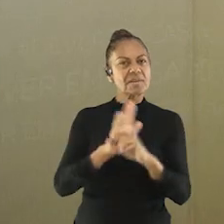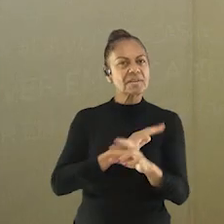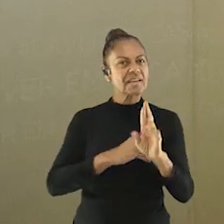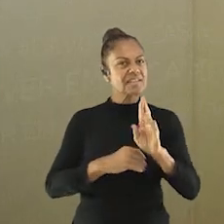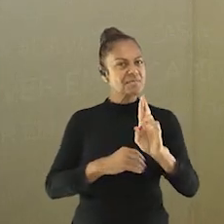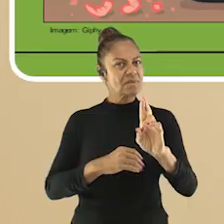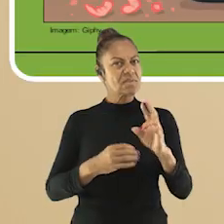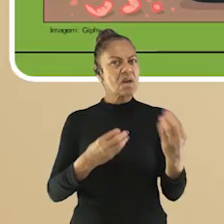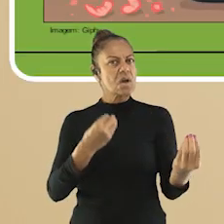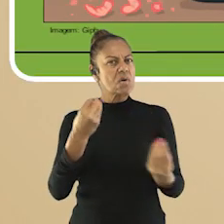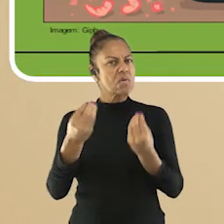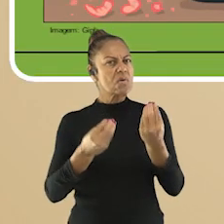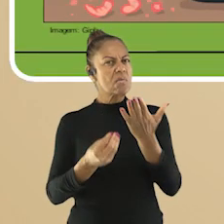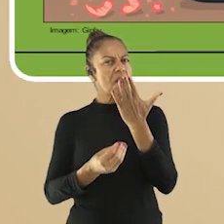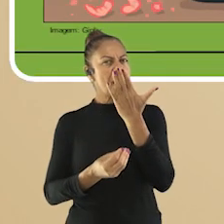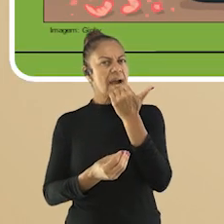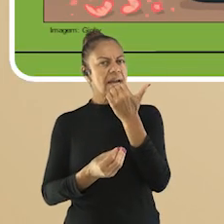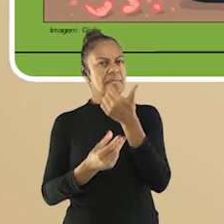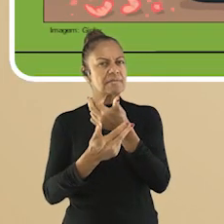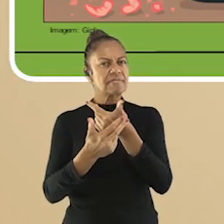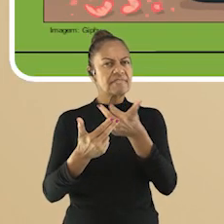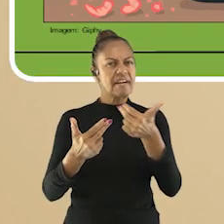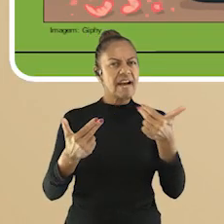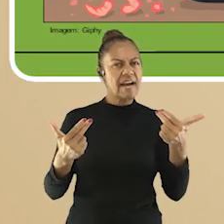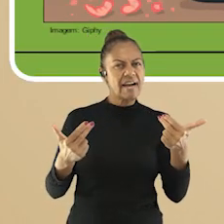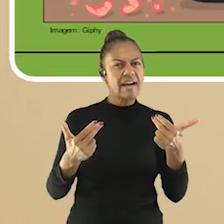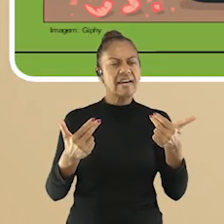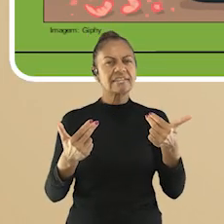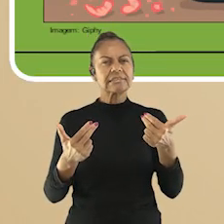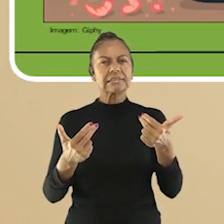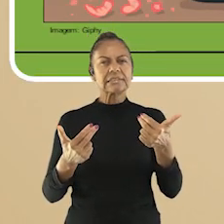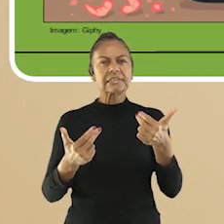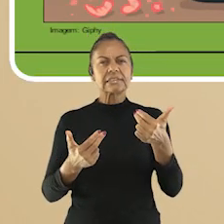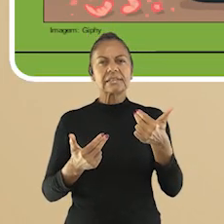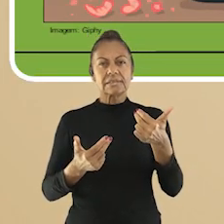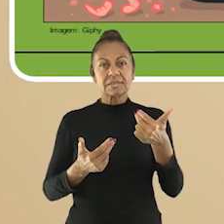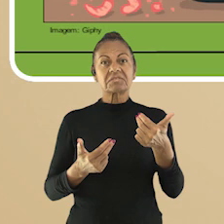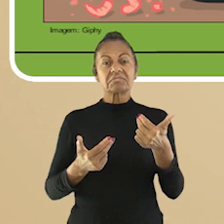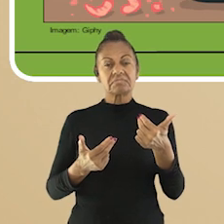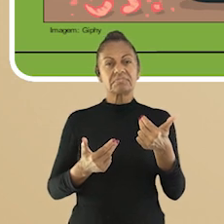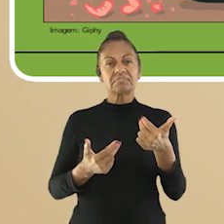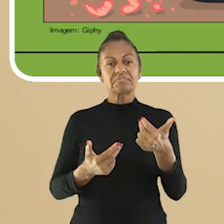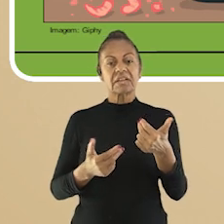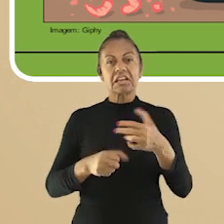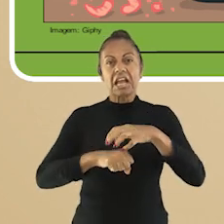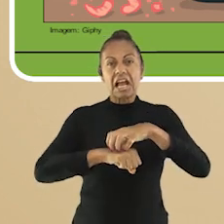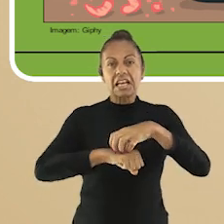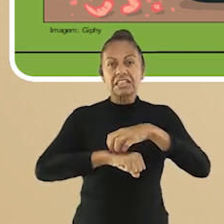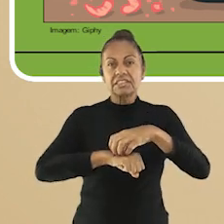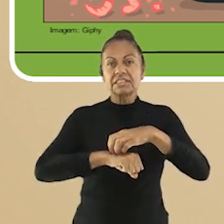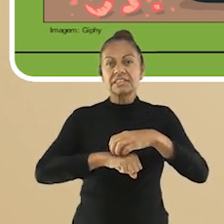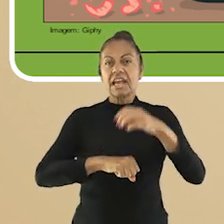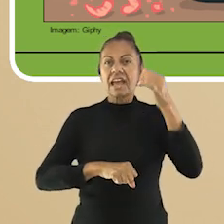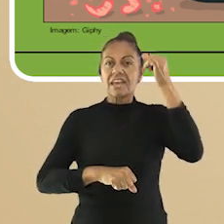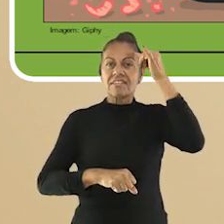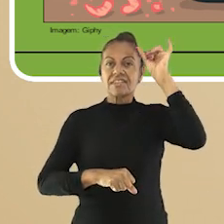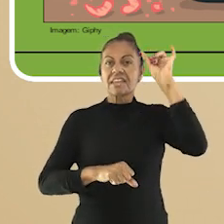mais fácil? Como prevenir os males causados por alergias e intolerâncias alimentares? Vamos à nossa correção?